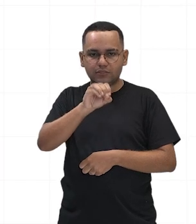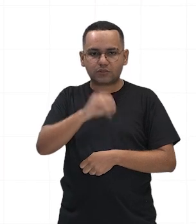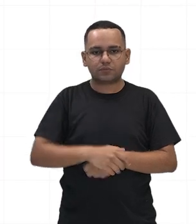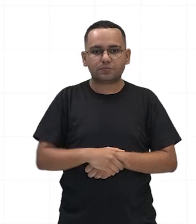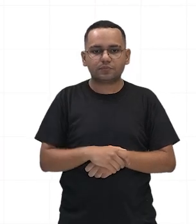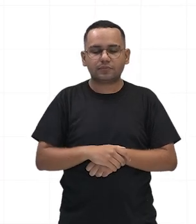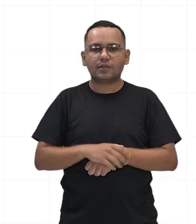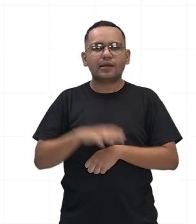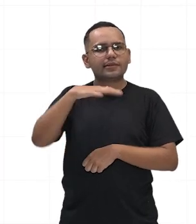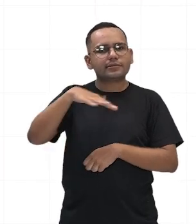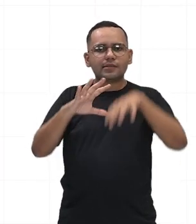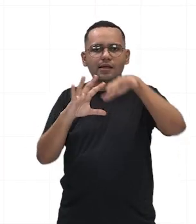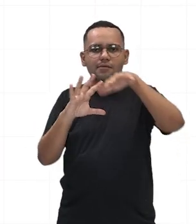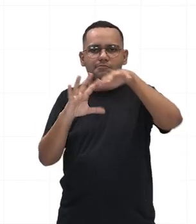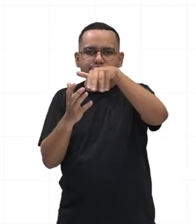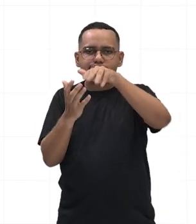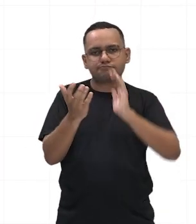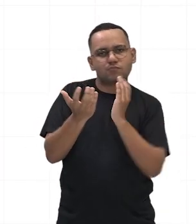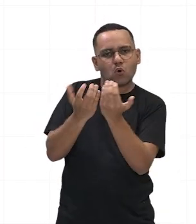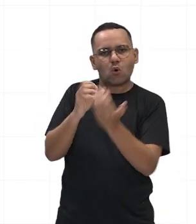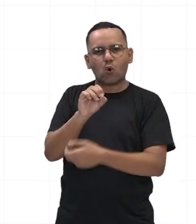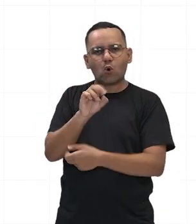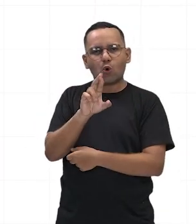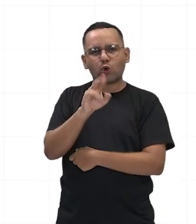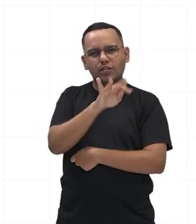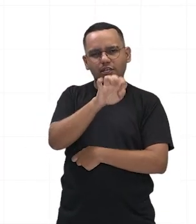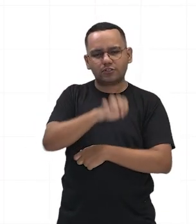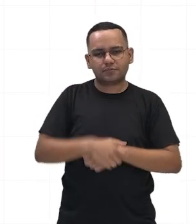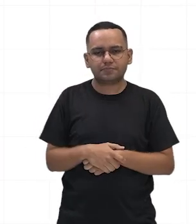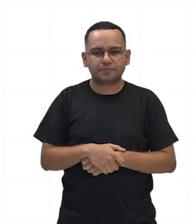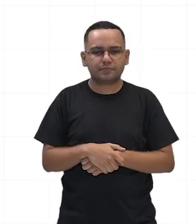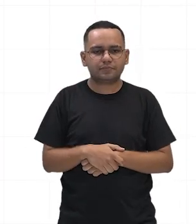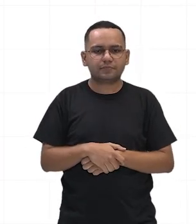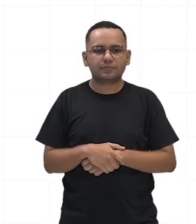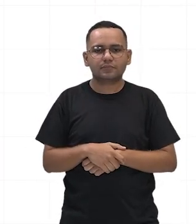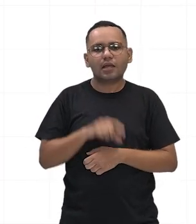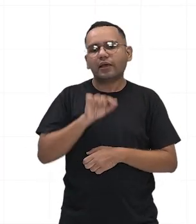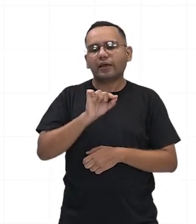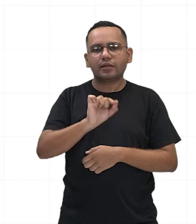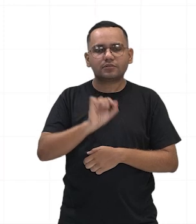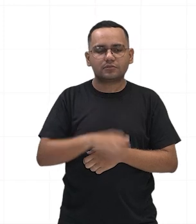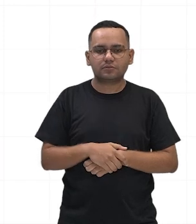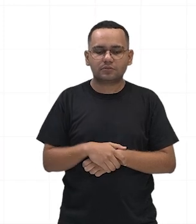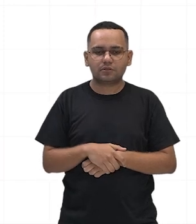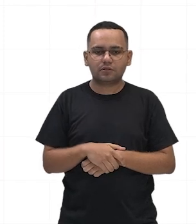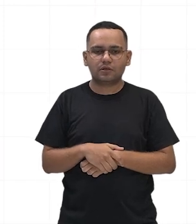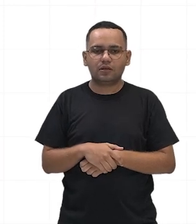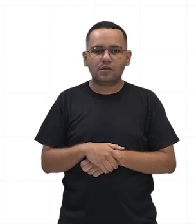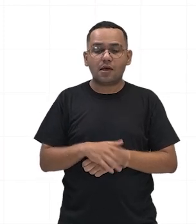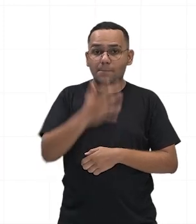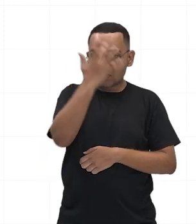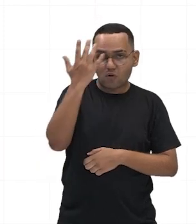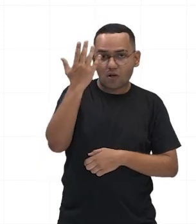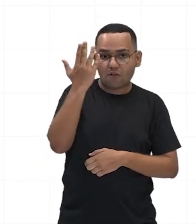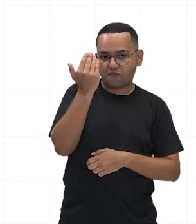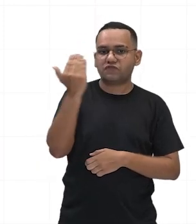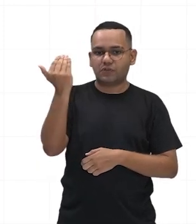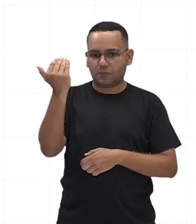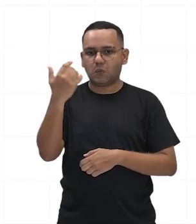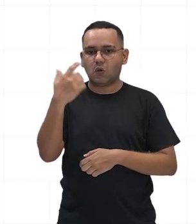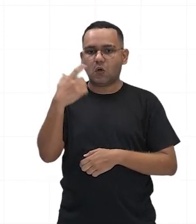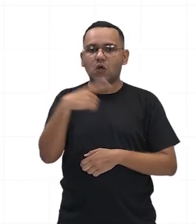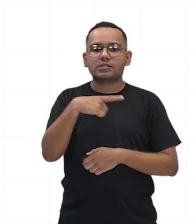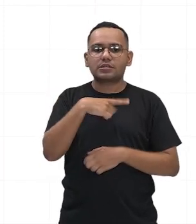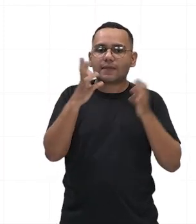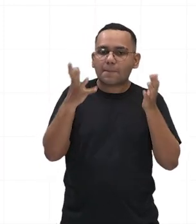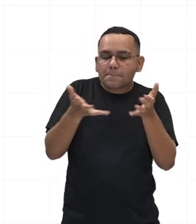a parte do Oriente, tornou-se famoso por liderar a repressão, a maior revolta de escravo de Roma, a